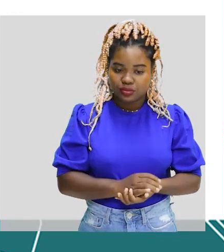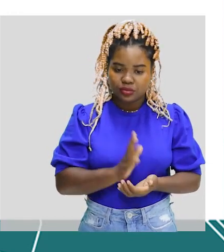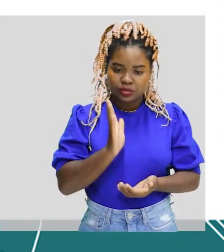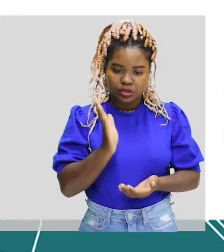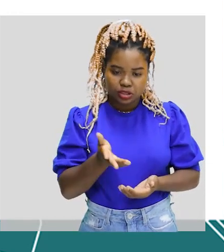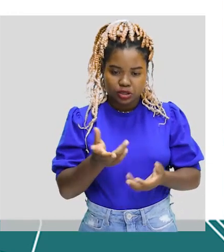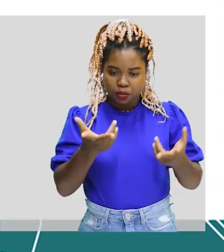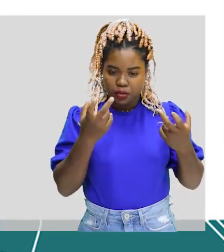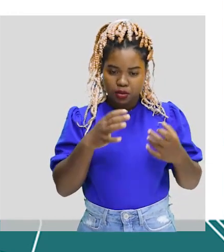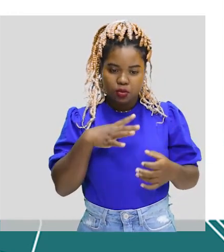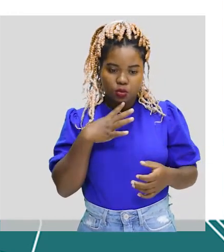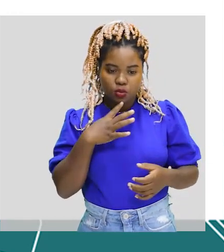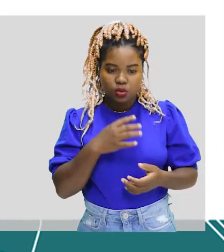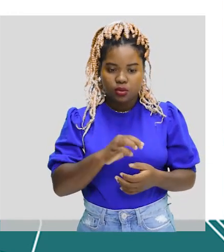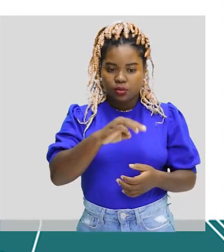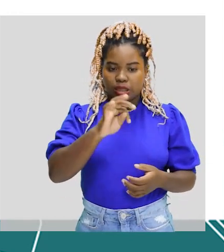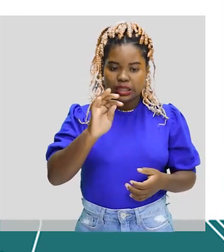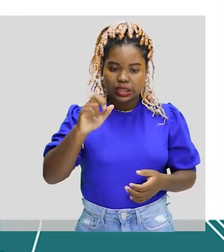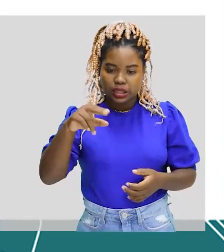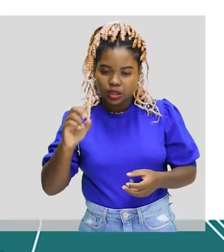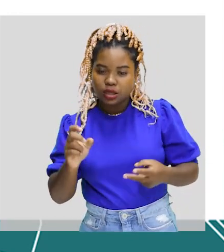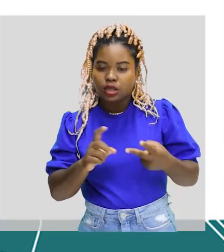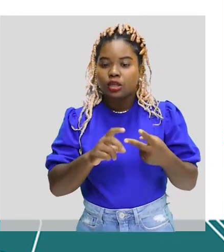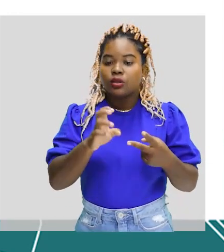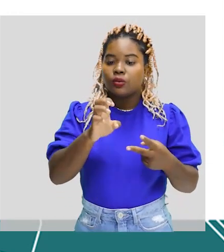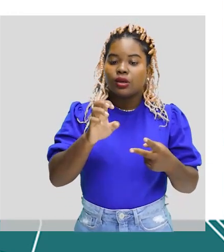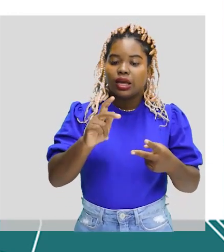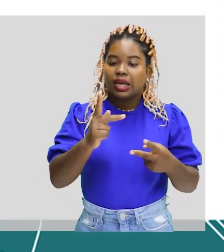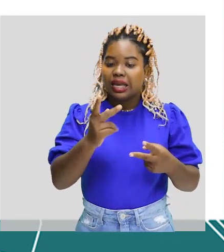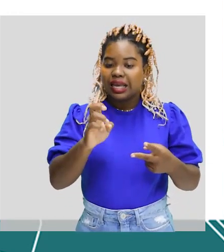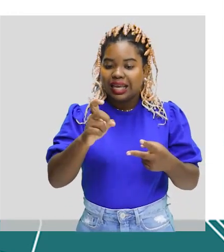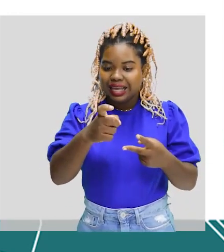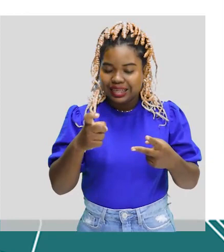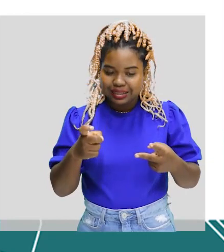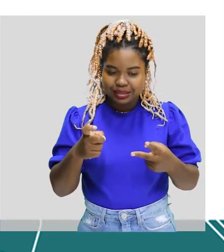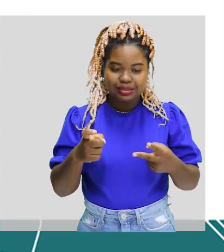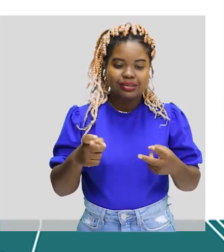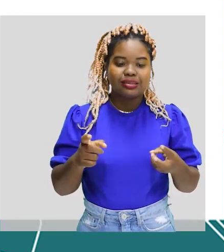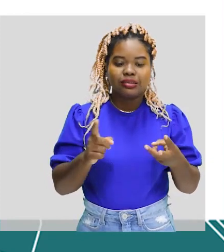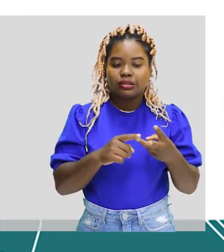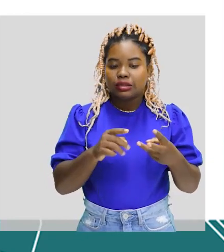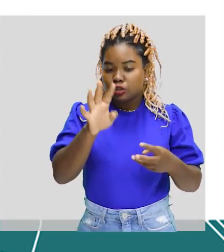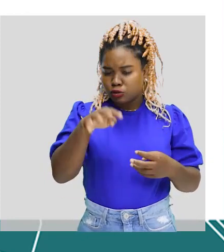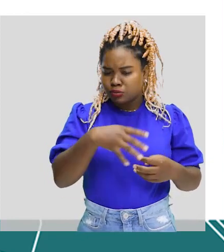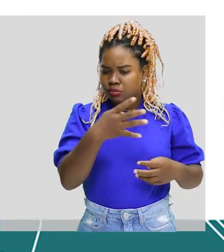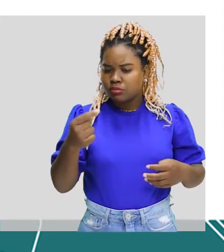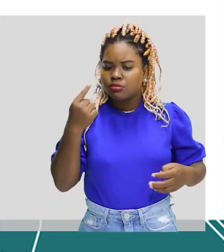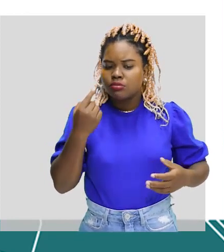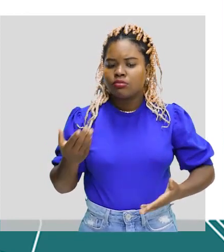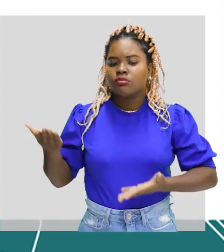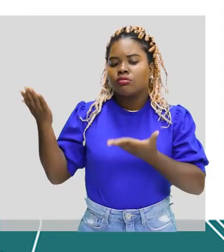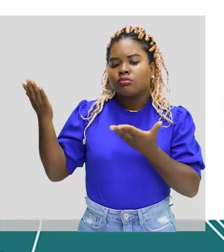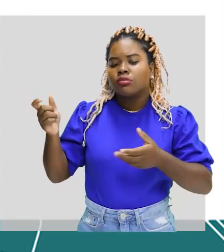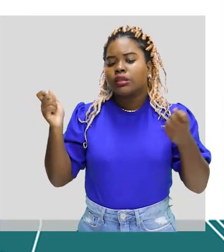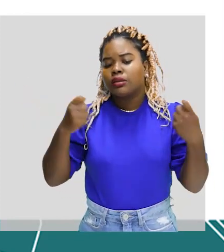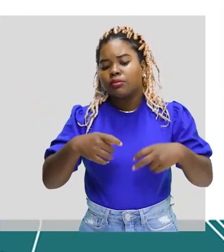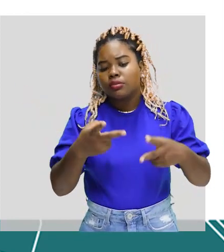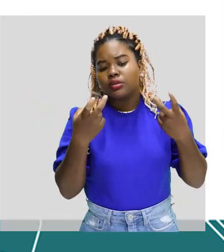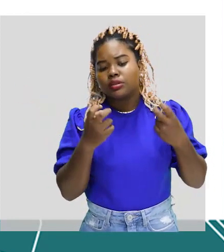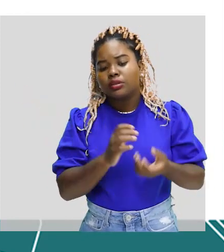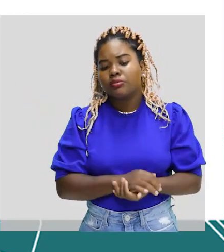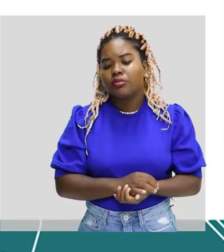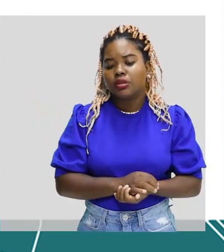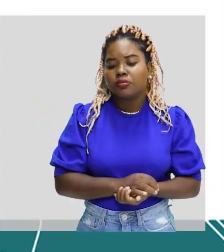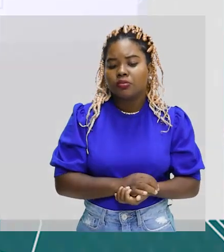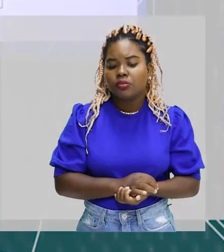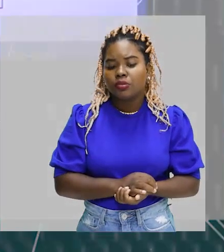trabalhamos, o metano, o hexano, o butano, a gente pode determinar a proporção que existe